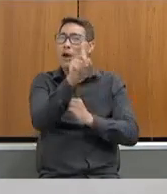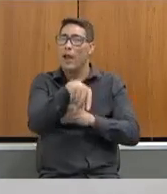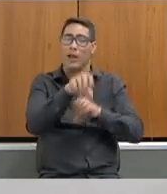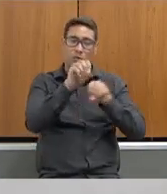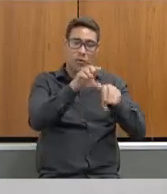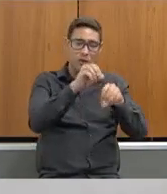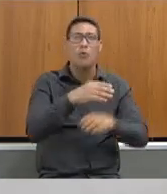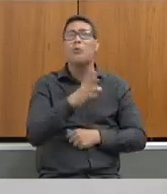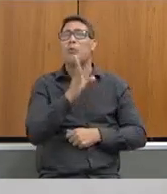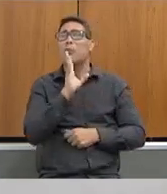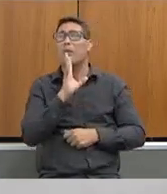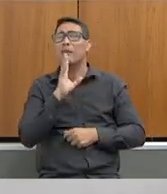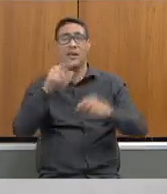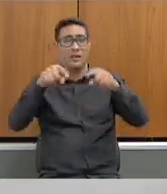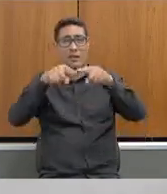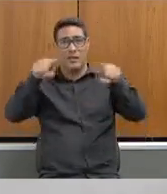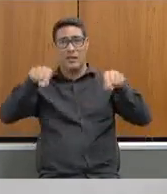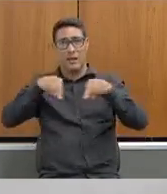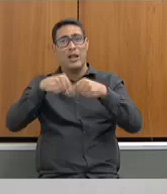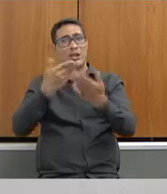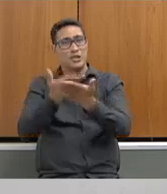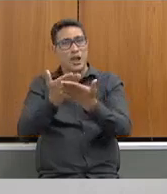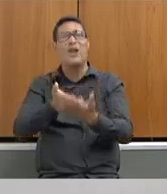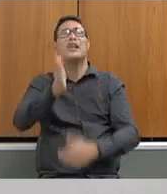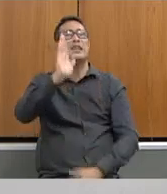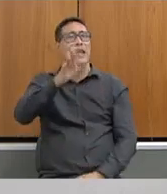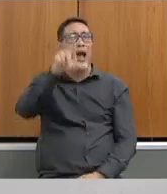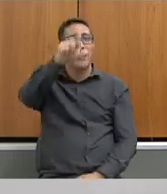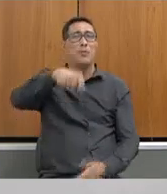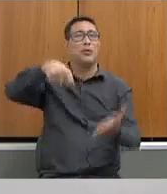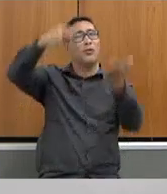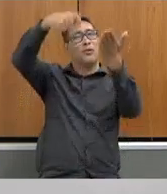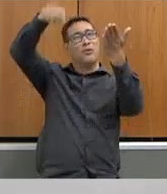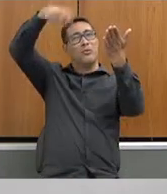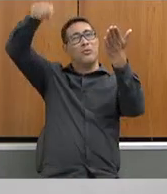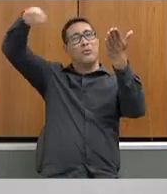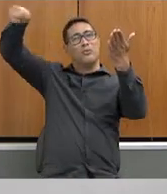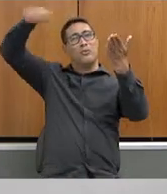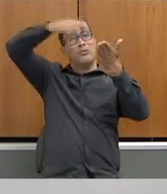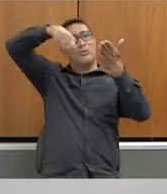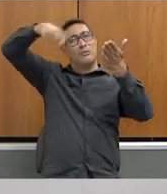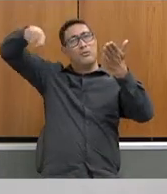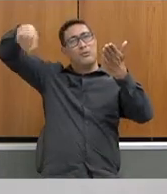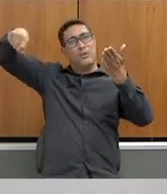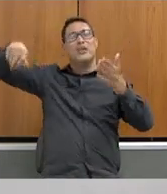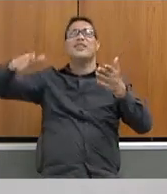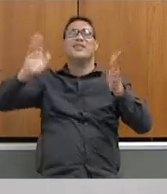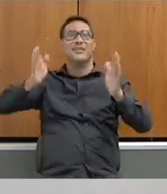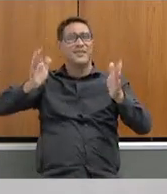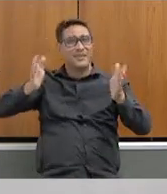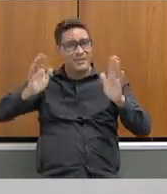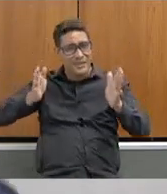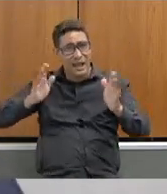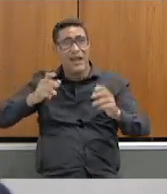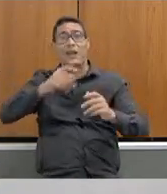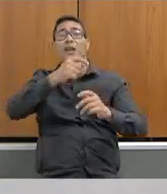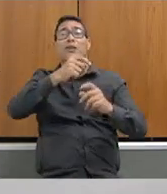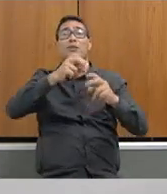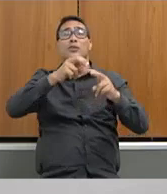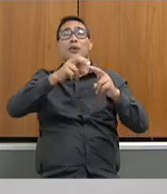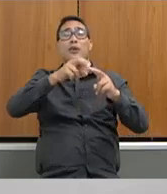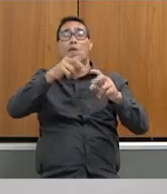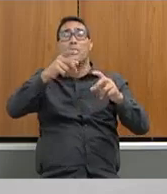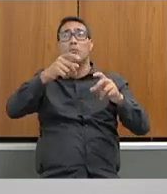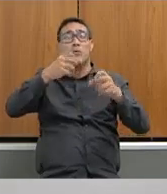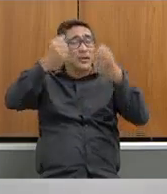de aula, já pegou no giz para escrever. É isso que realmente vale a pena, contar e escrever